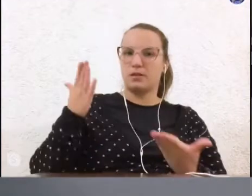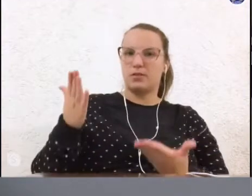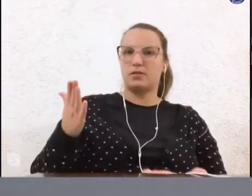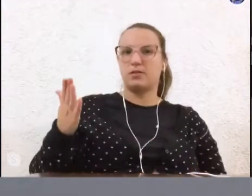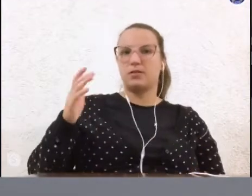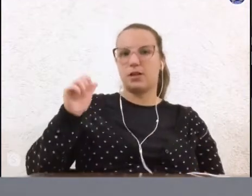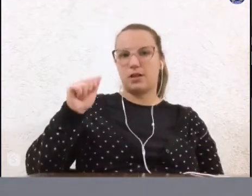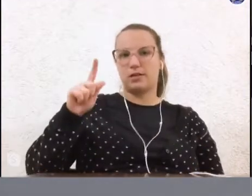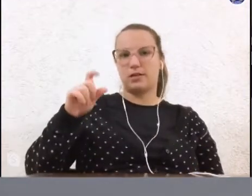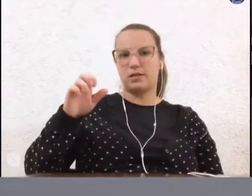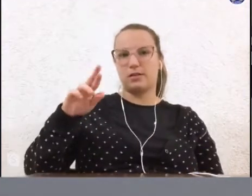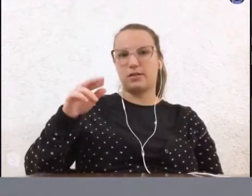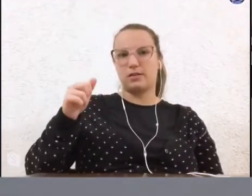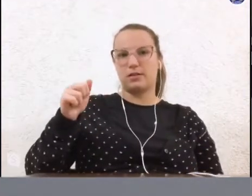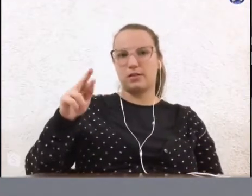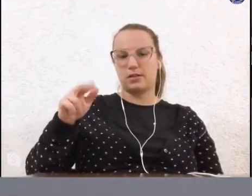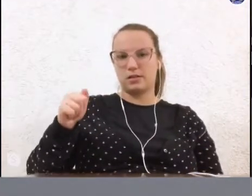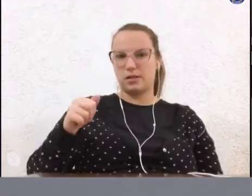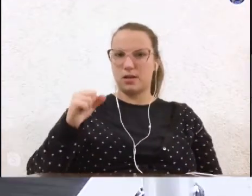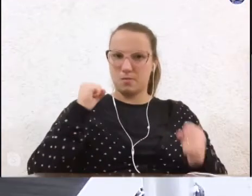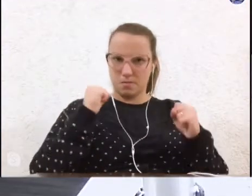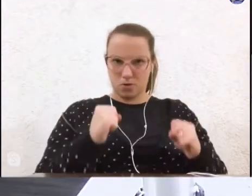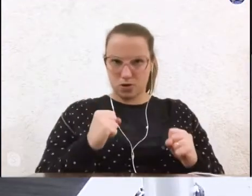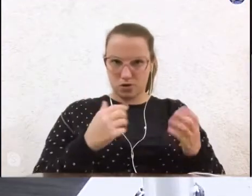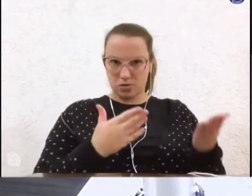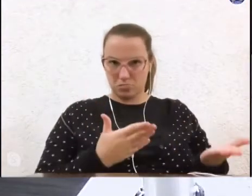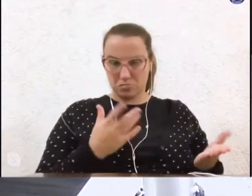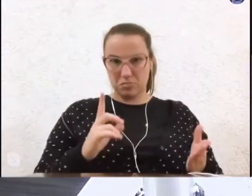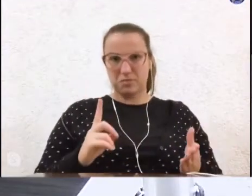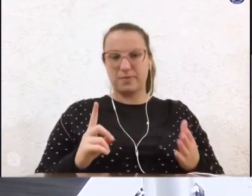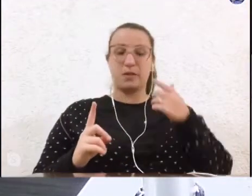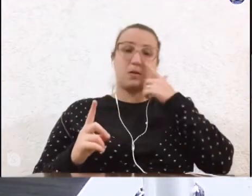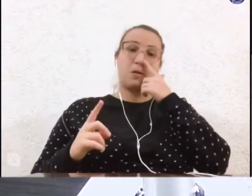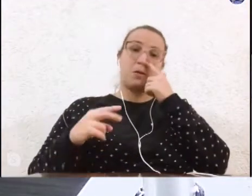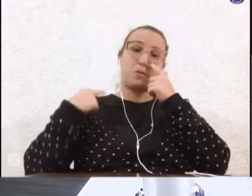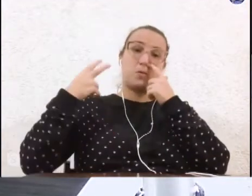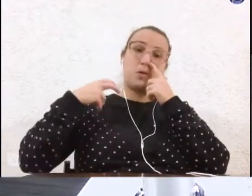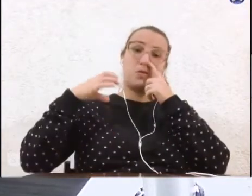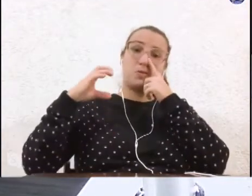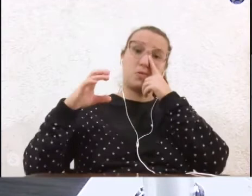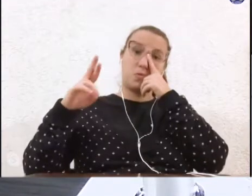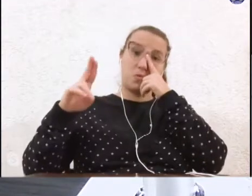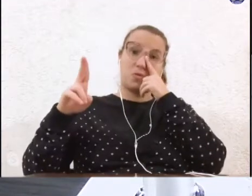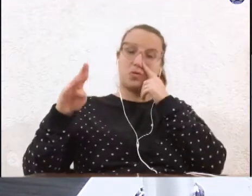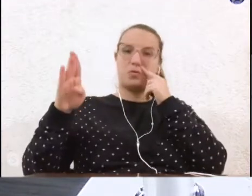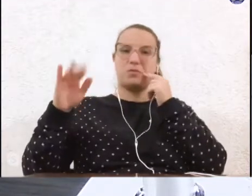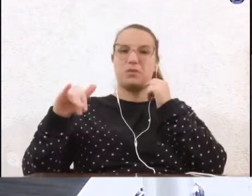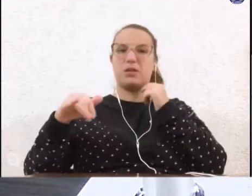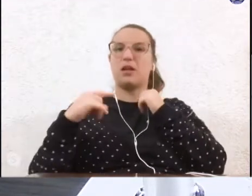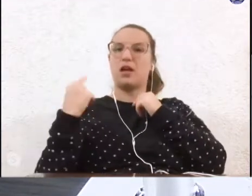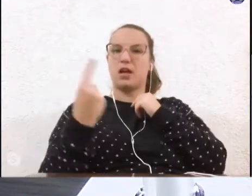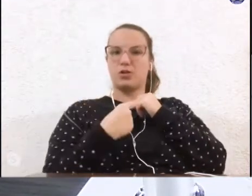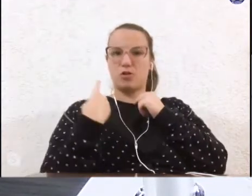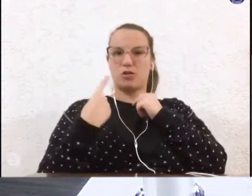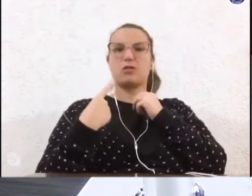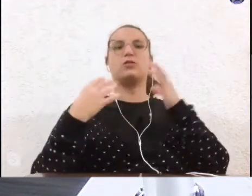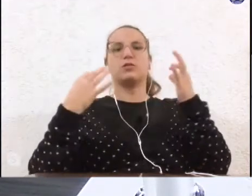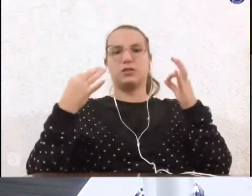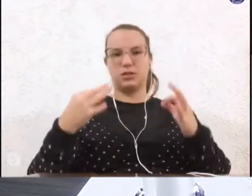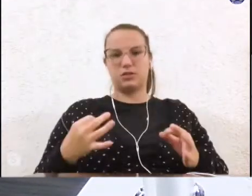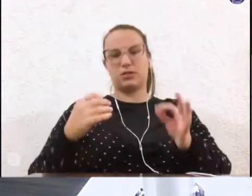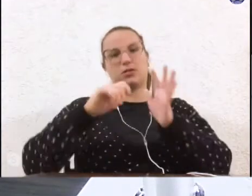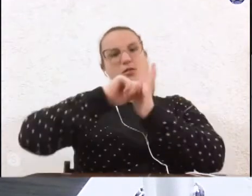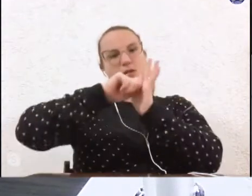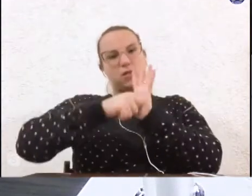Luquezzi, sobre a indagação do vereador Curumim. Nobre vereador Curumim, realmente essa matéria é nossa, com certeza a sua assinatura,